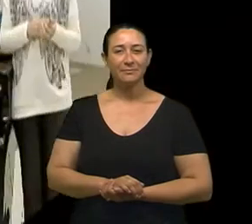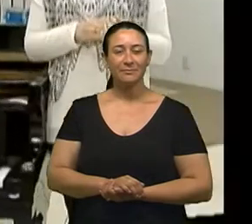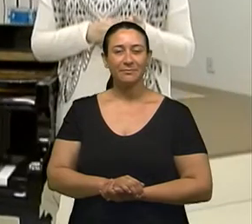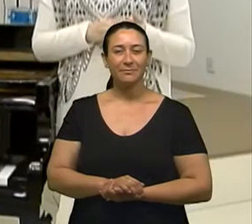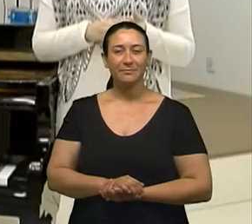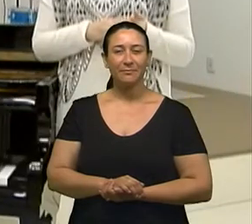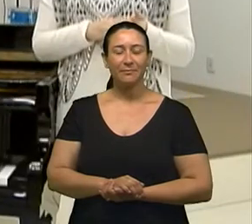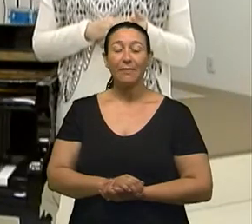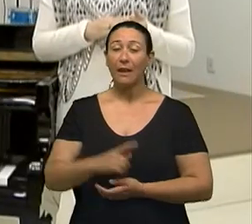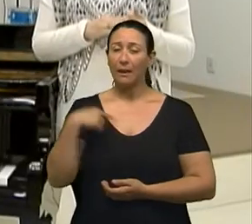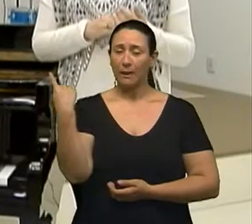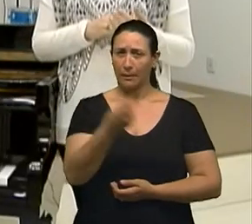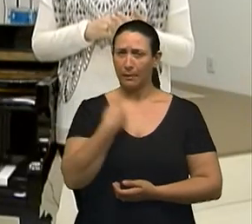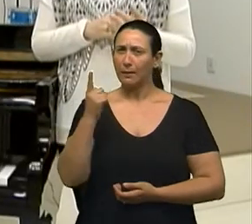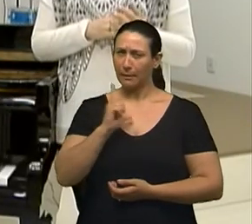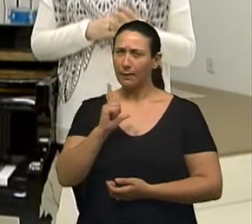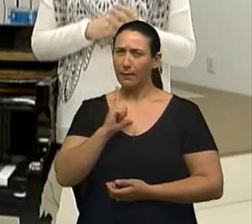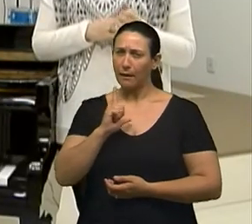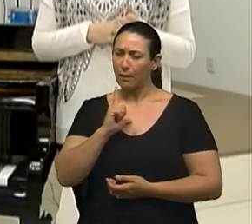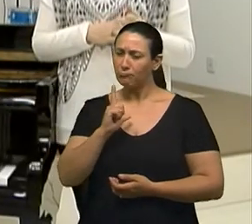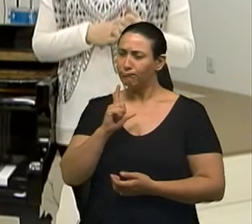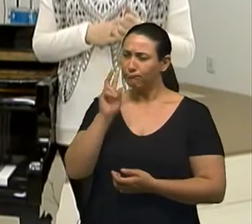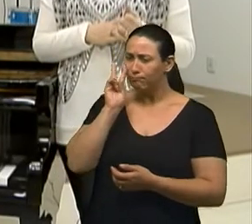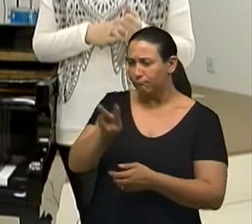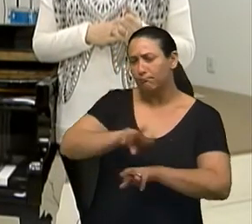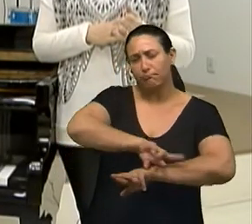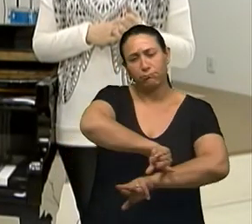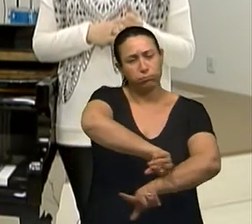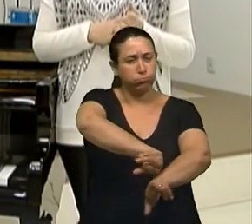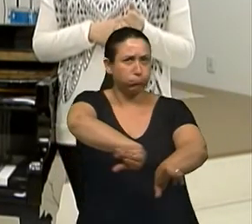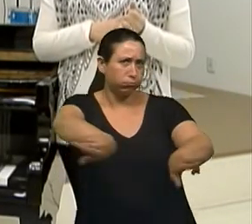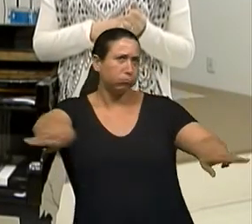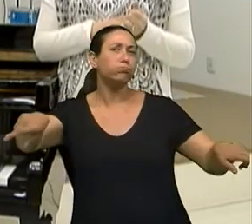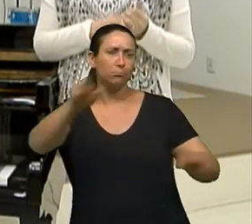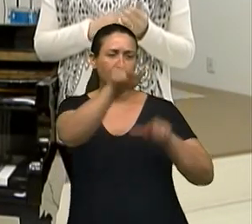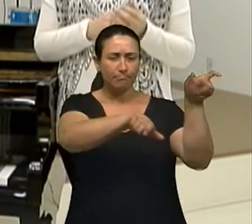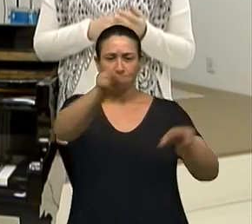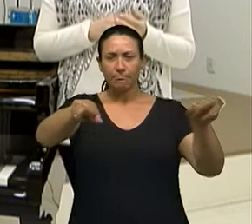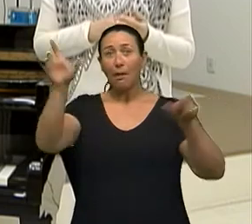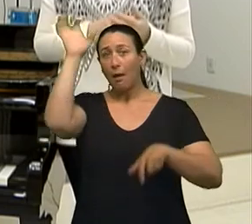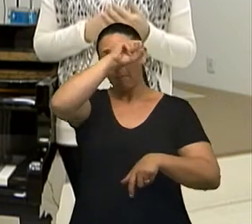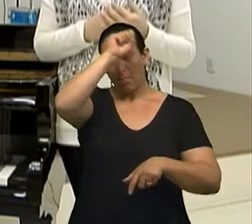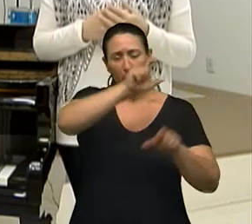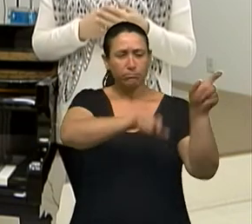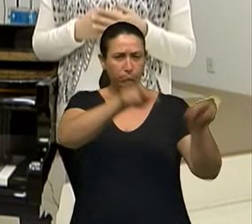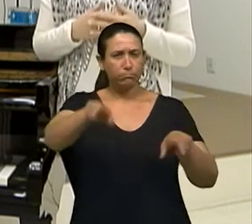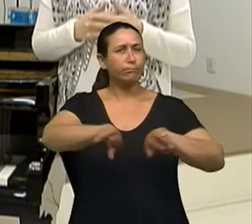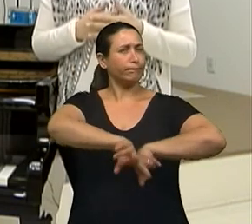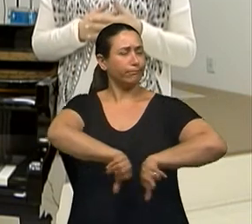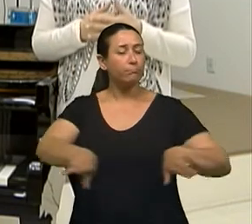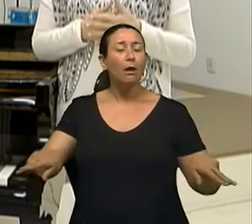A gente tem a oportunidade de atender um universo muito grande de alunos, né? E realmente assim,